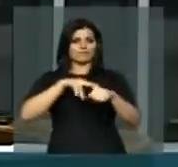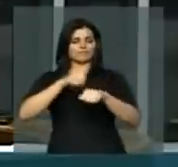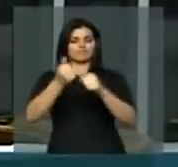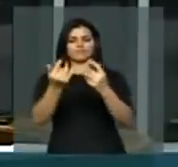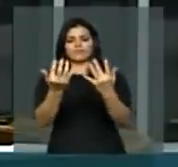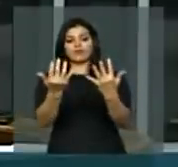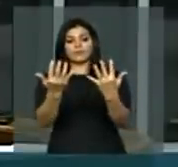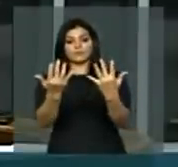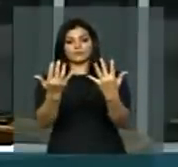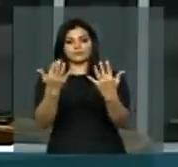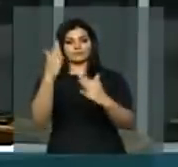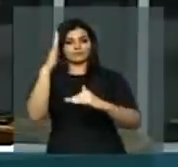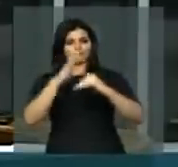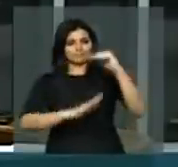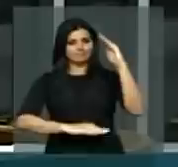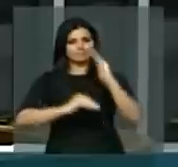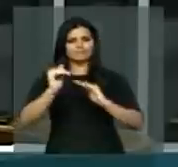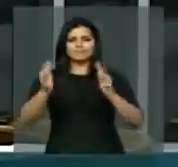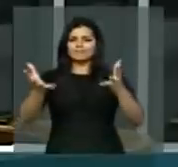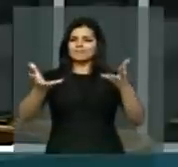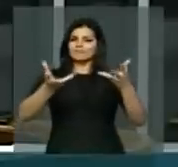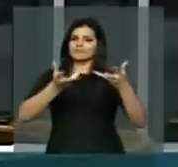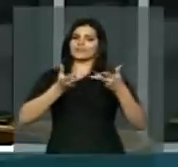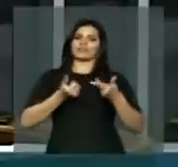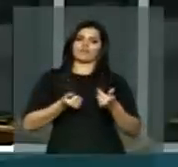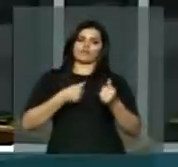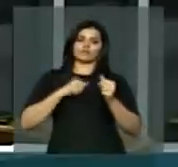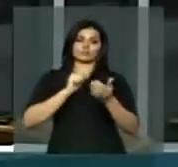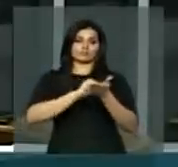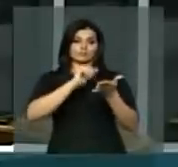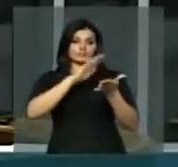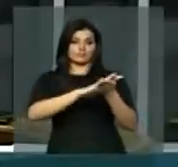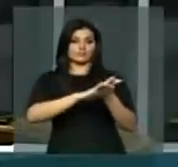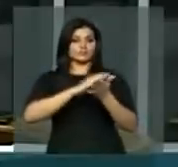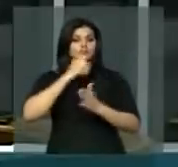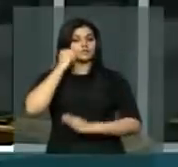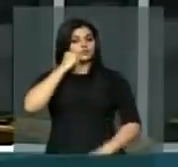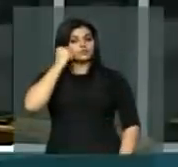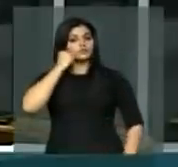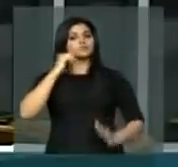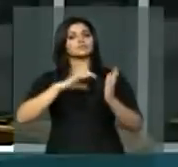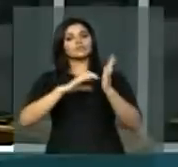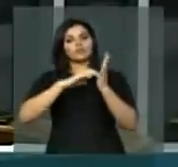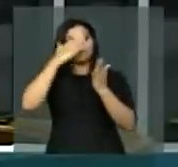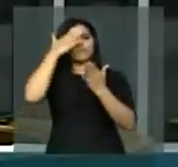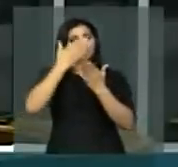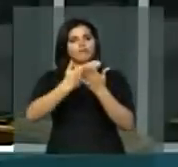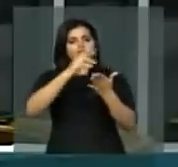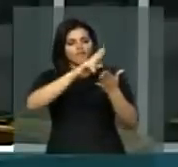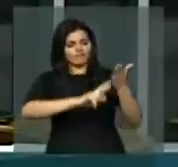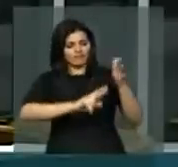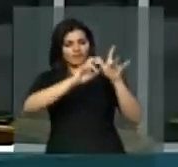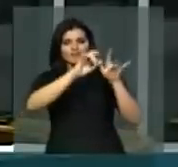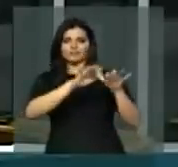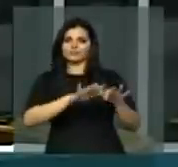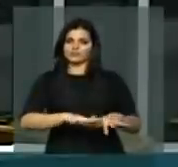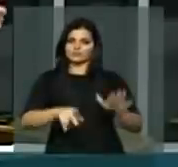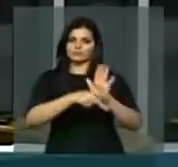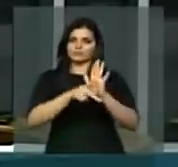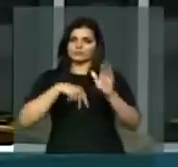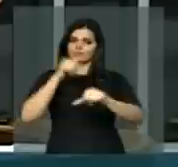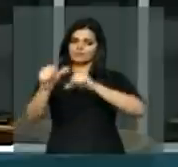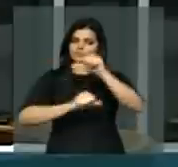mãos, as melhores mãos para que o Senado confiasse a relatoria da